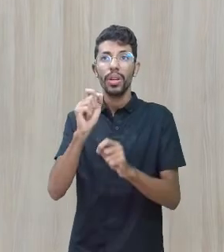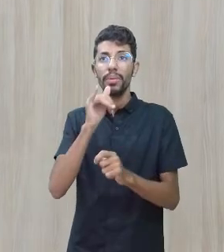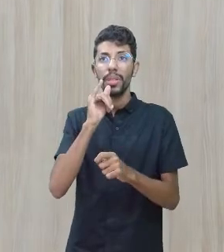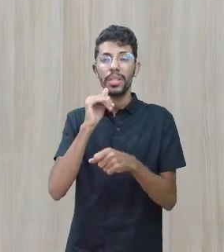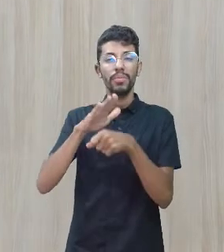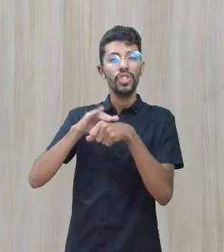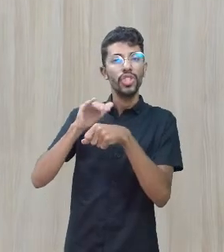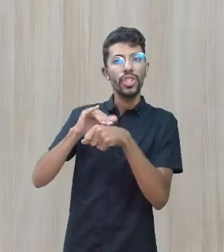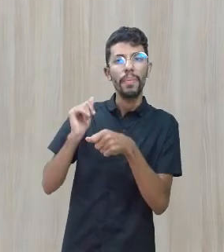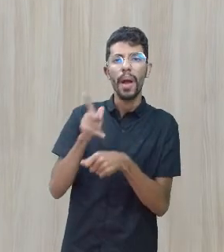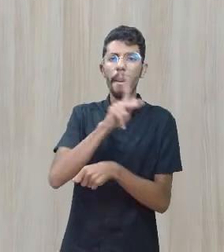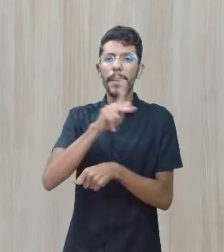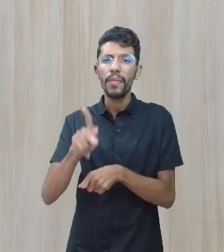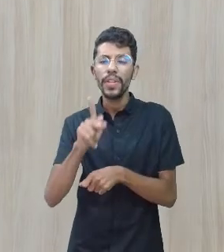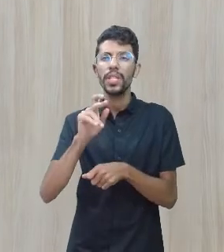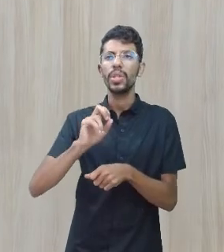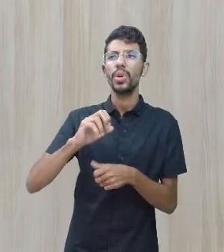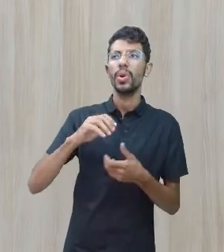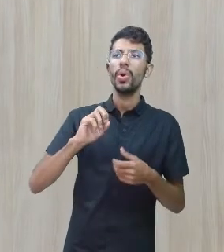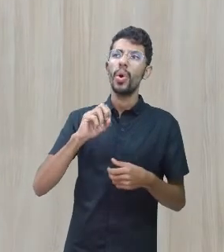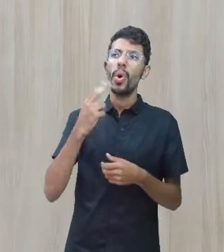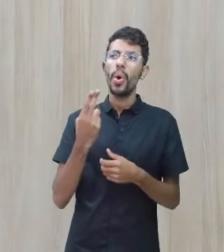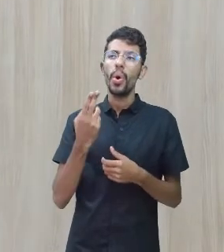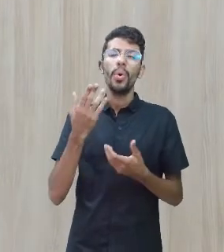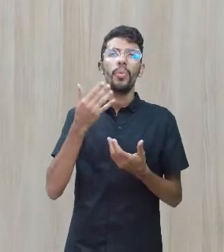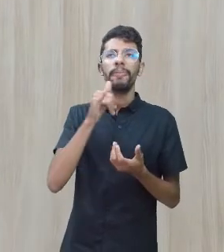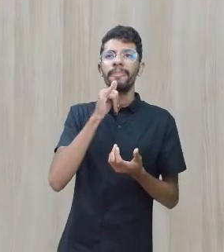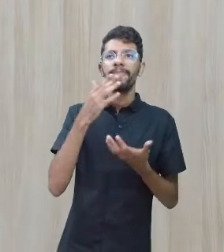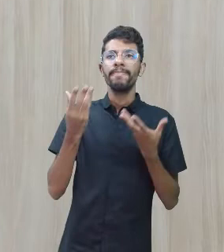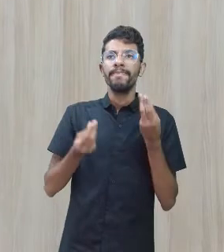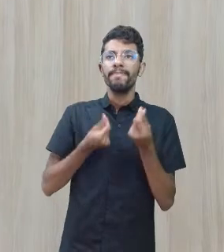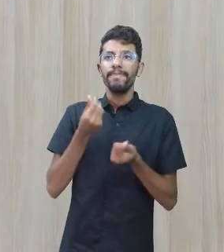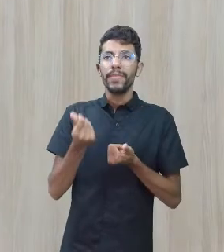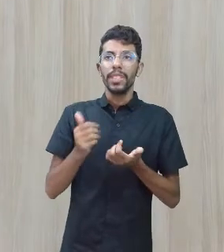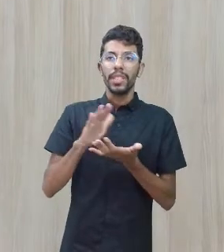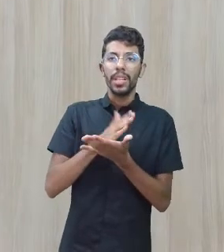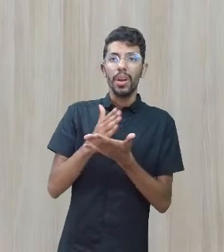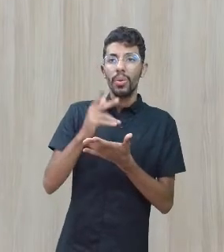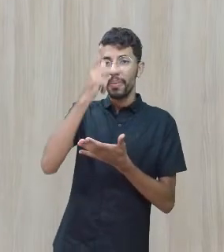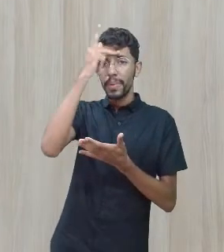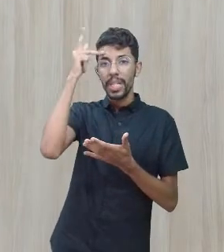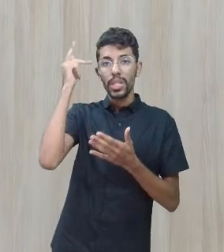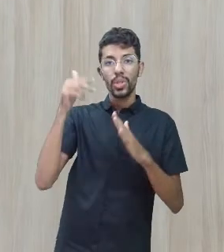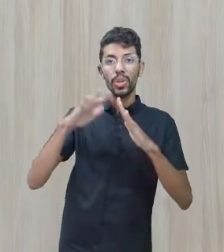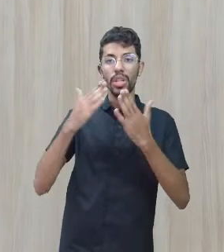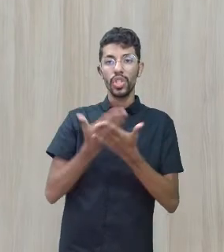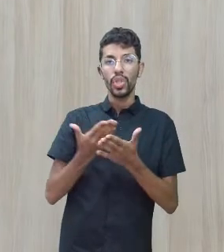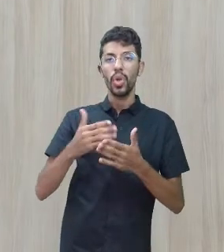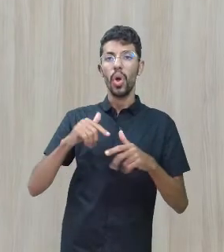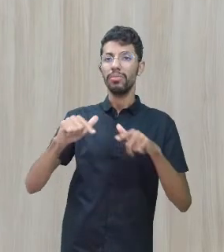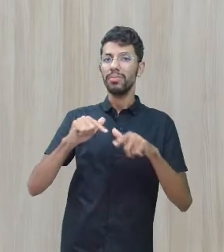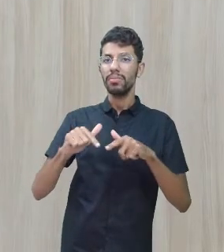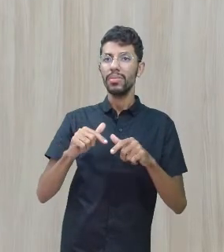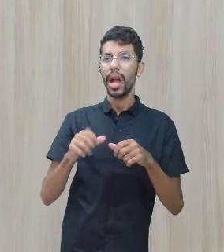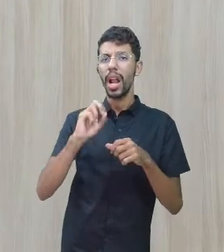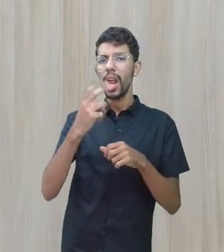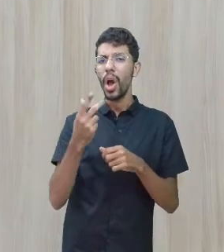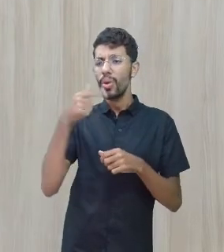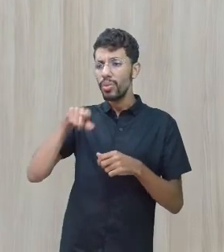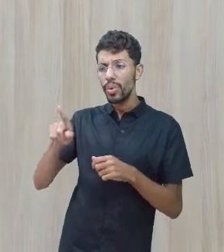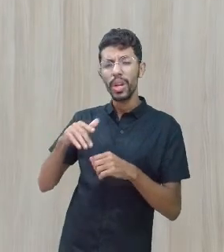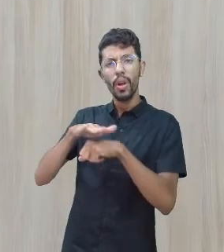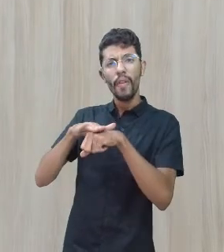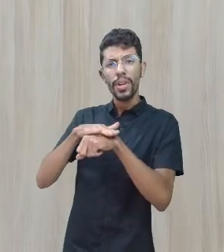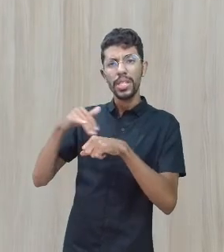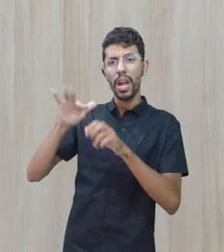professor, algum agente de pátio que está lá na sua escola ou até mesmo conversar com